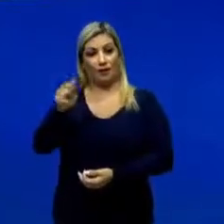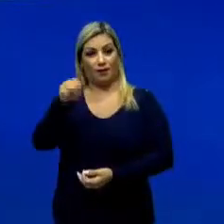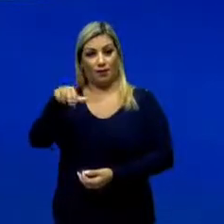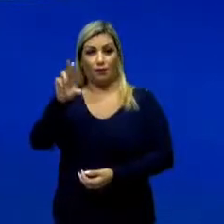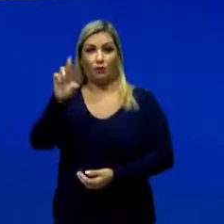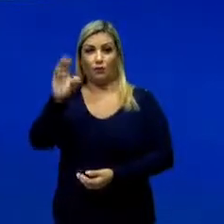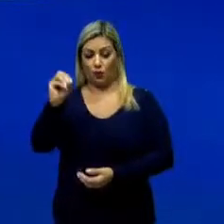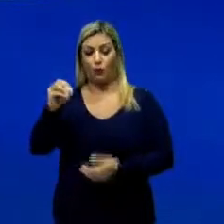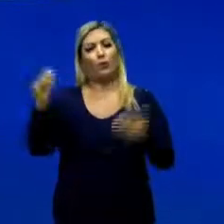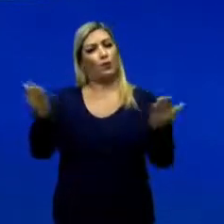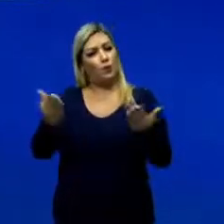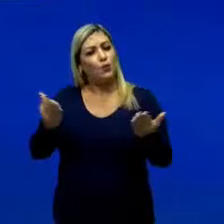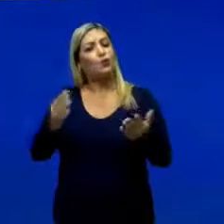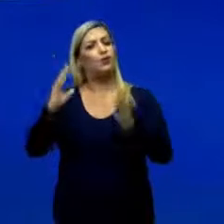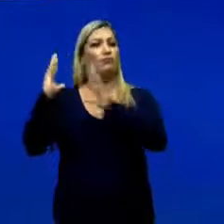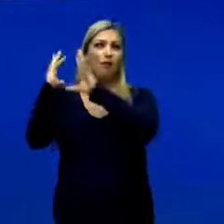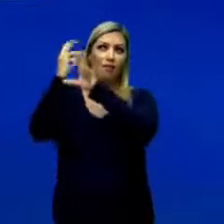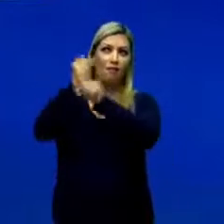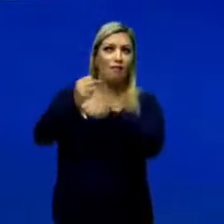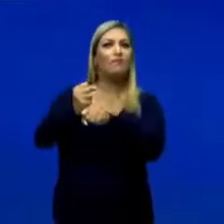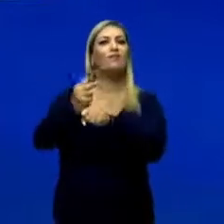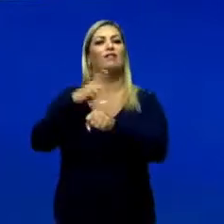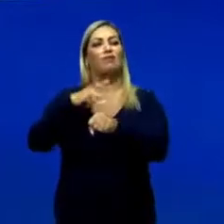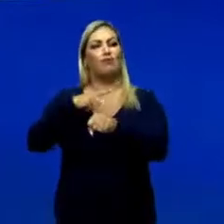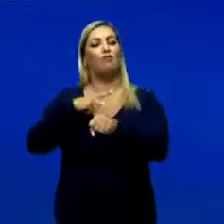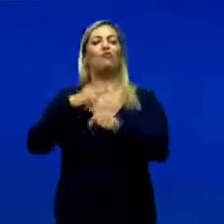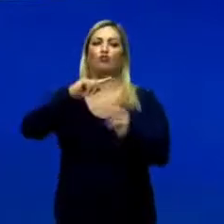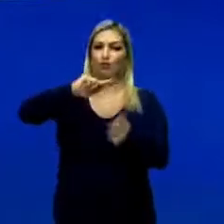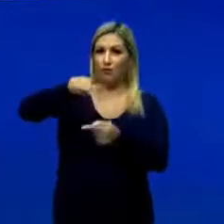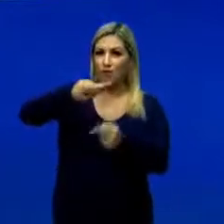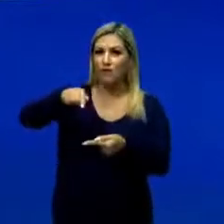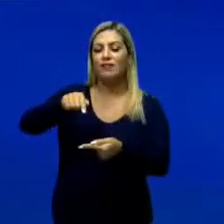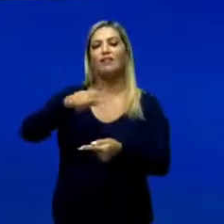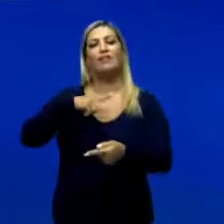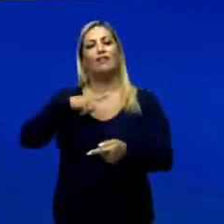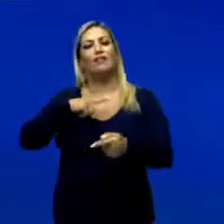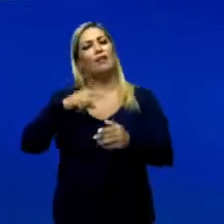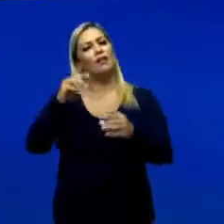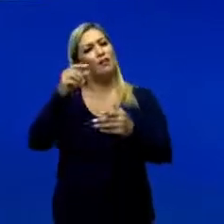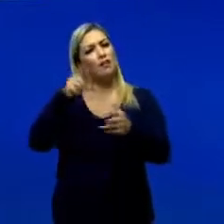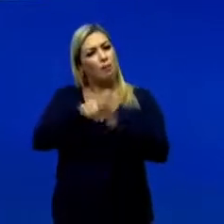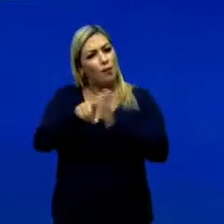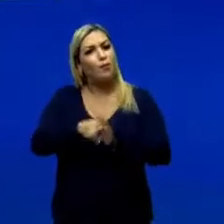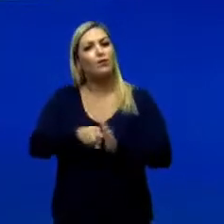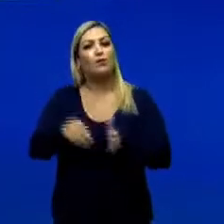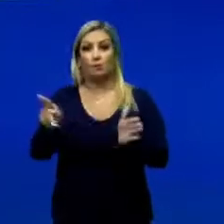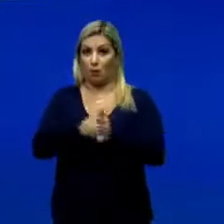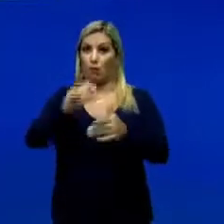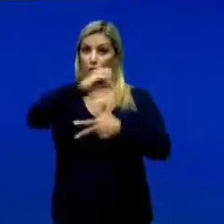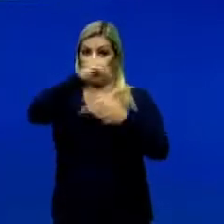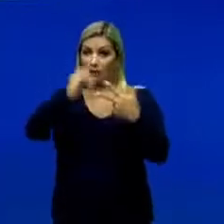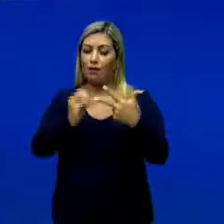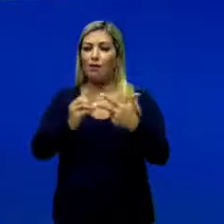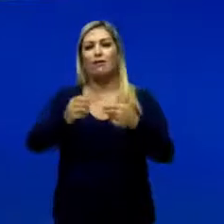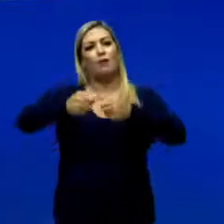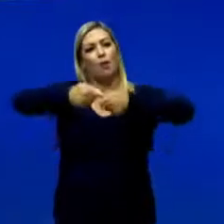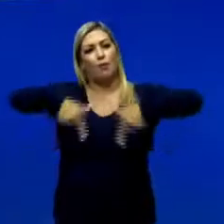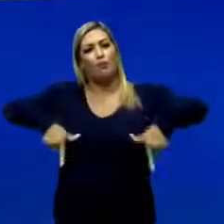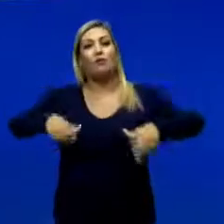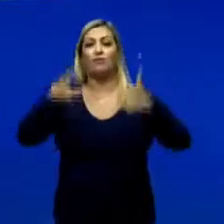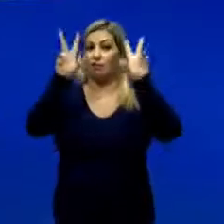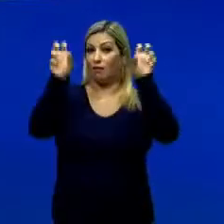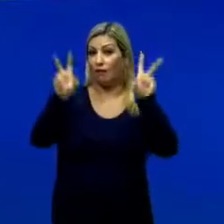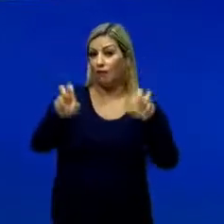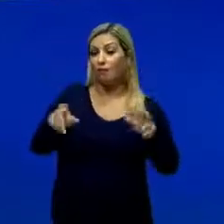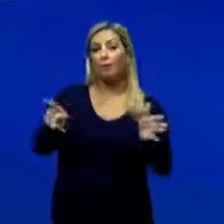revisão de Geografia com questões do Enem, abordando temáticas importantes para você que está se preparando para o Enem deste